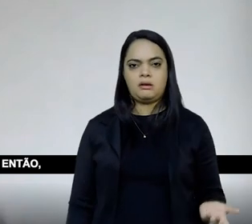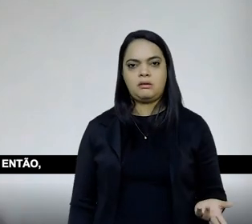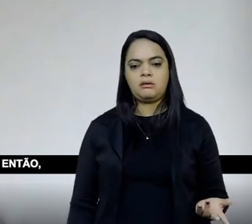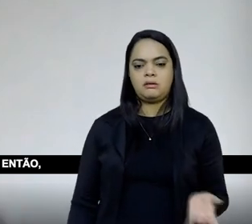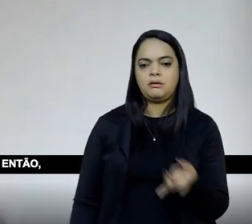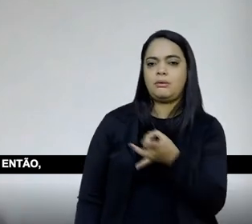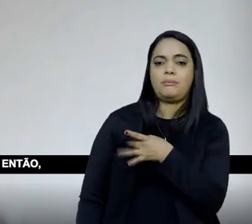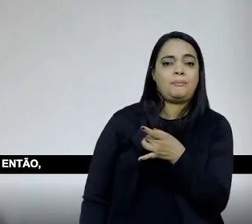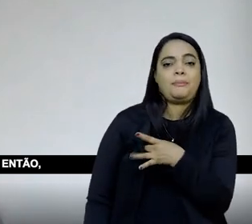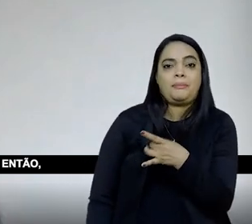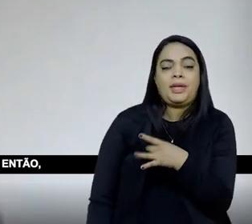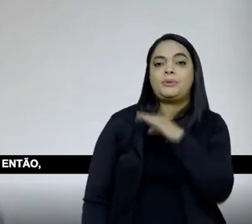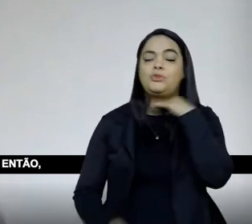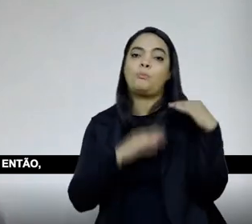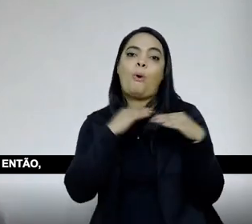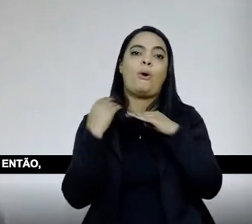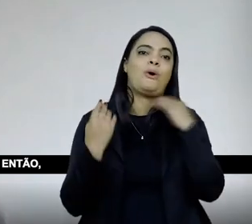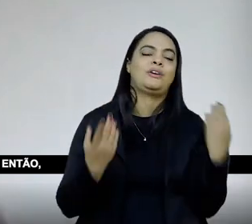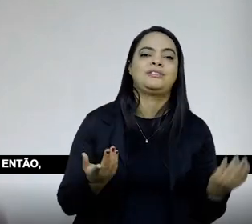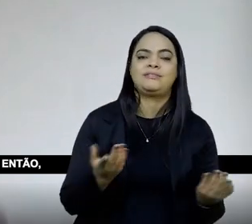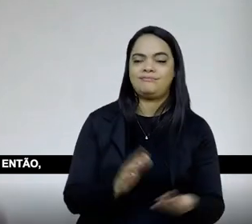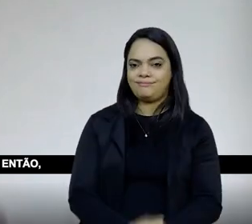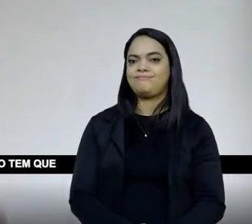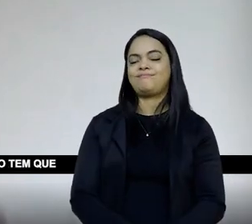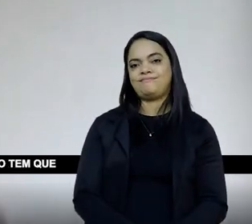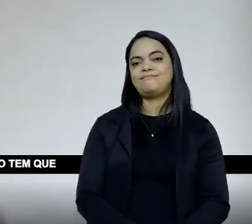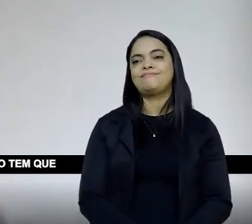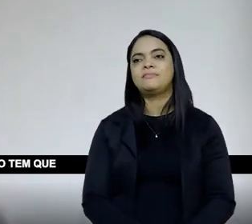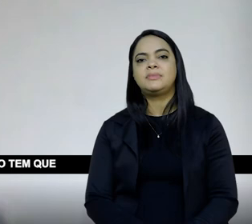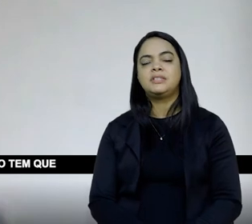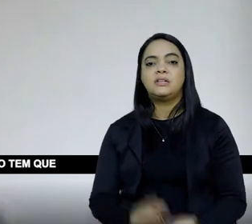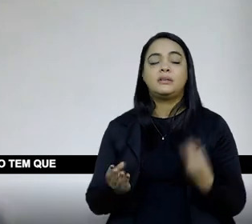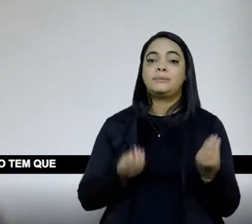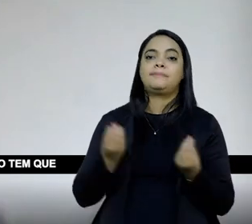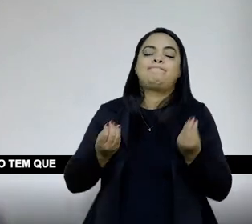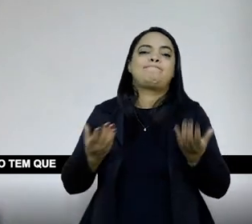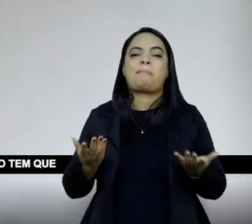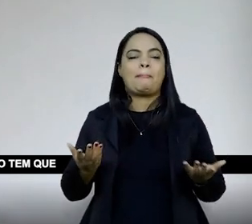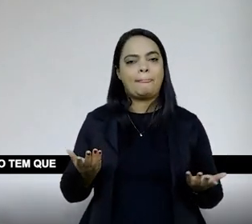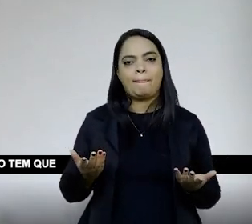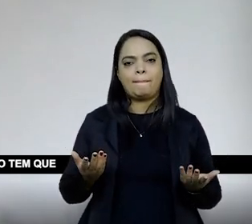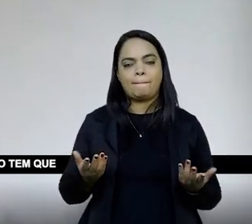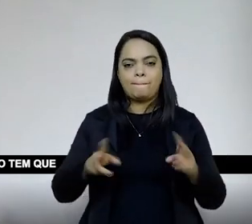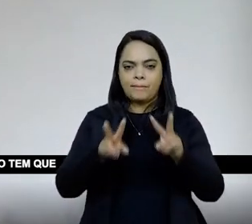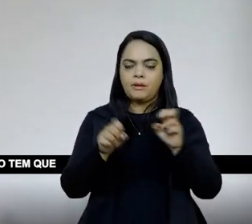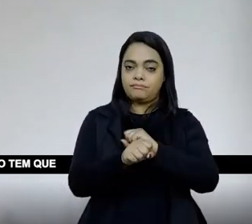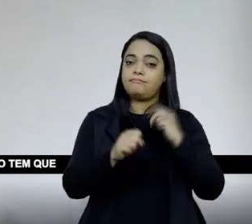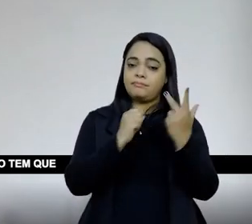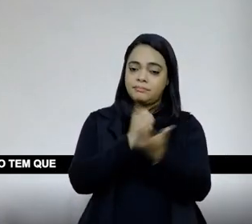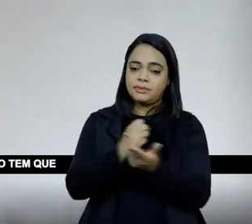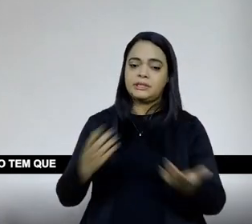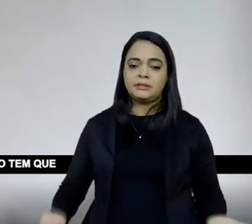relação à própria vida, né? É diferente. Então, como a gente lidar com isso? A questão da pandemia, né?